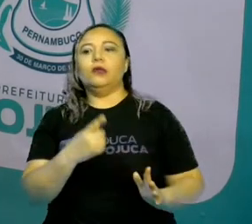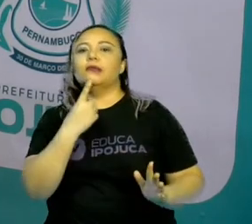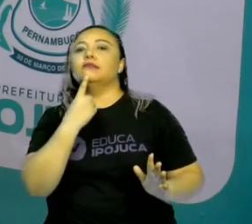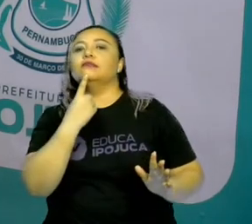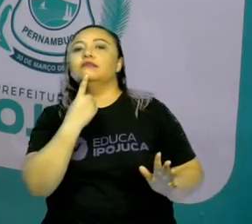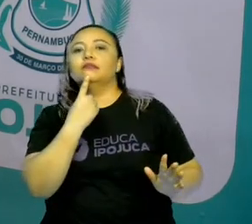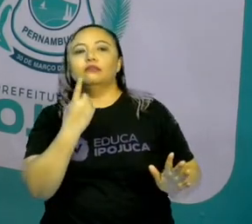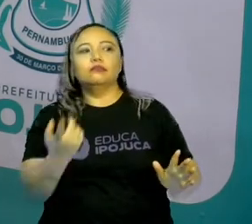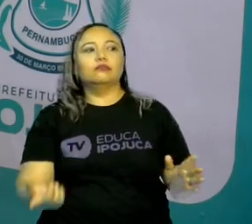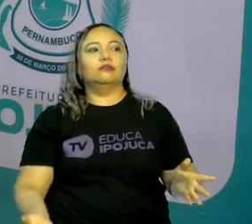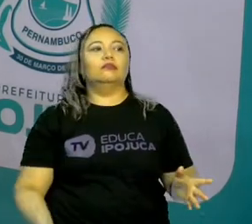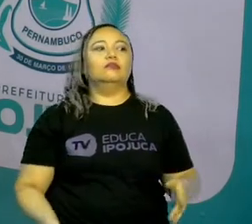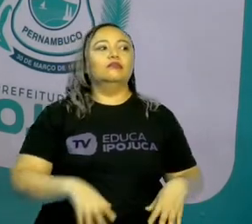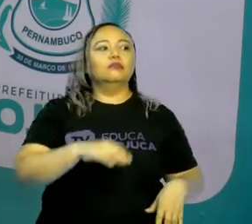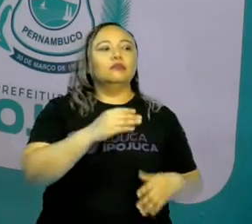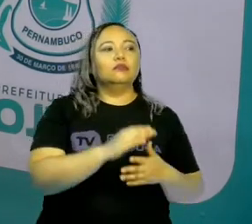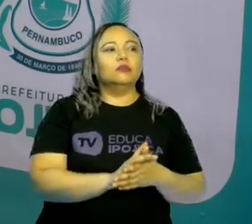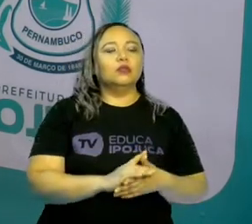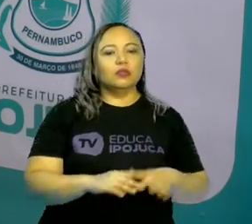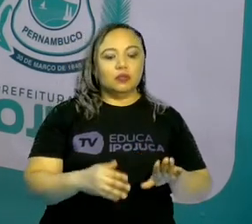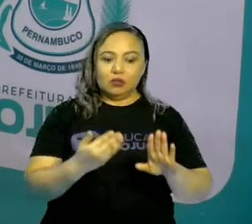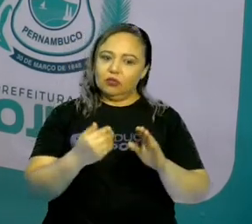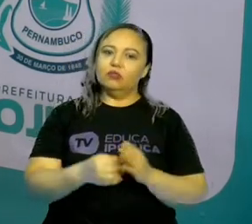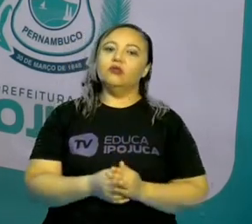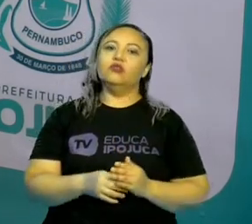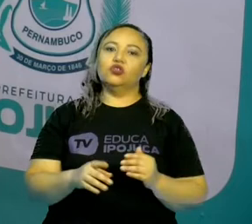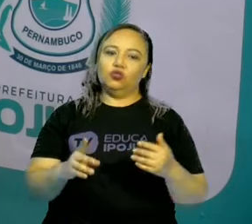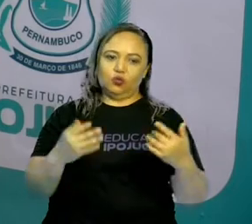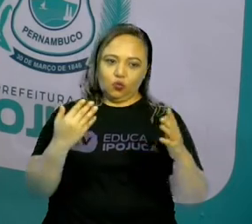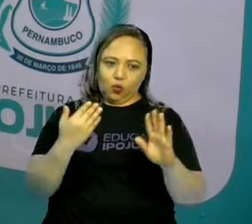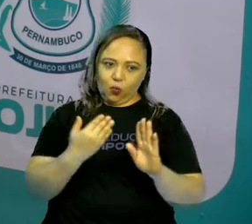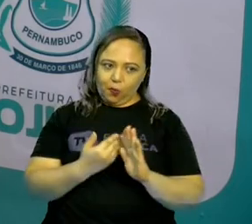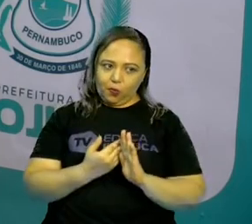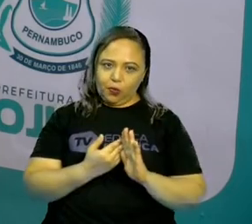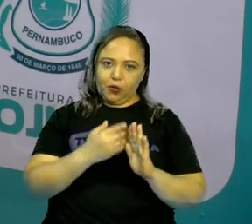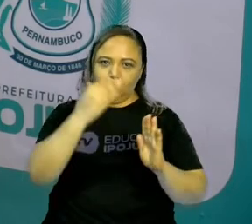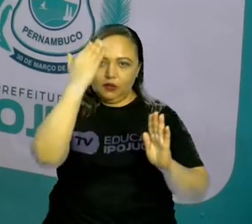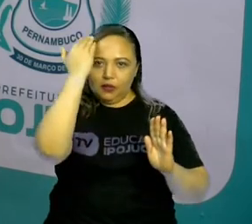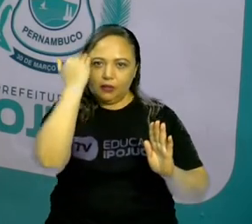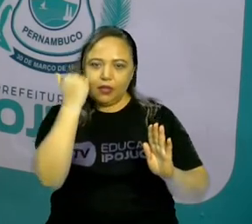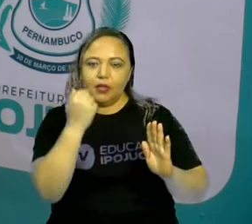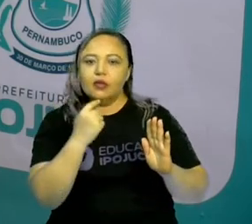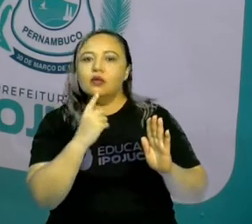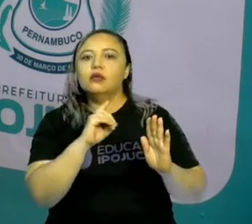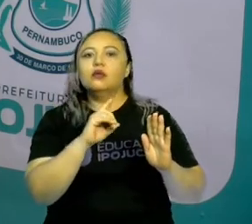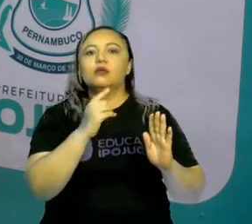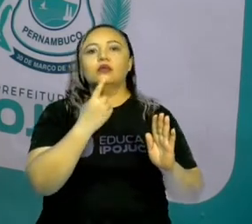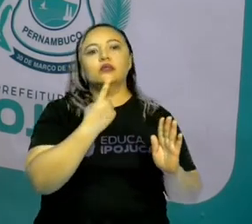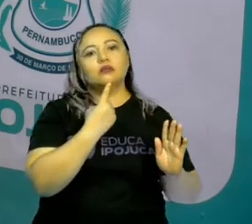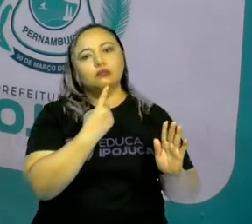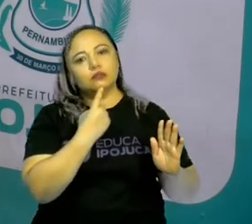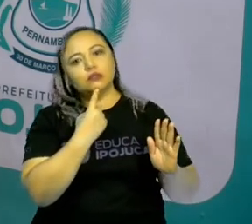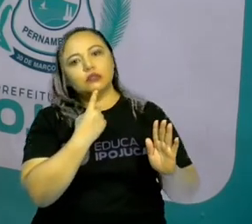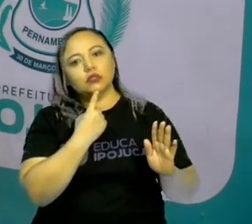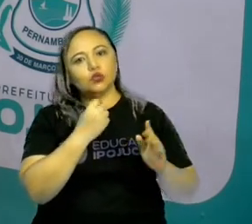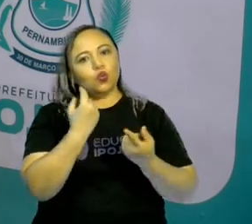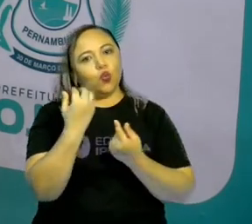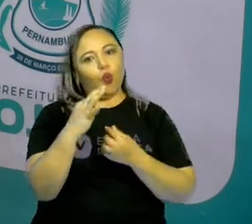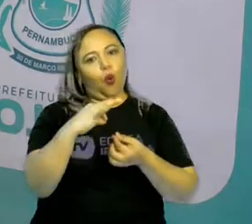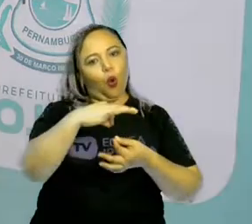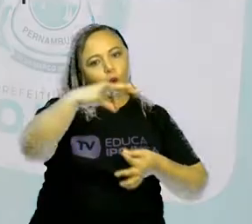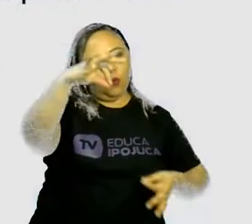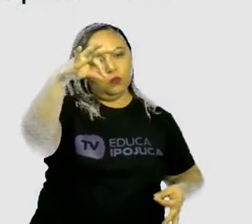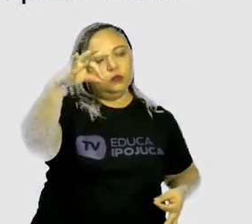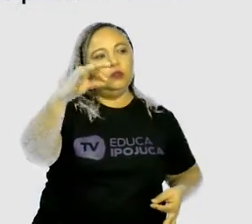Não importa, eu estou fazendo uma aproximação e mais ou menos ter umas 30 maçãs. Aqui nessa fila